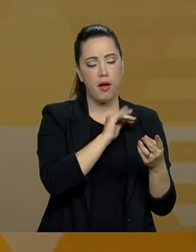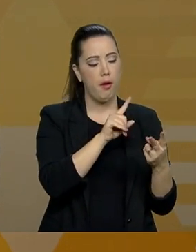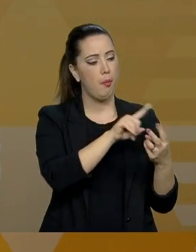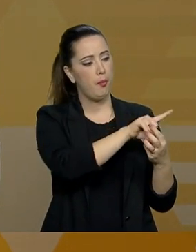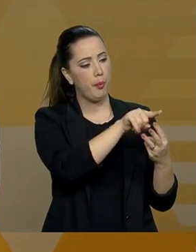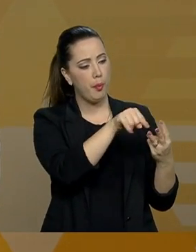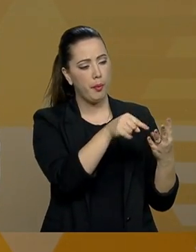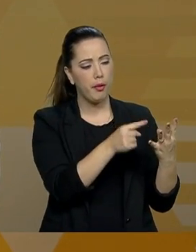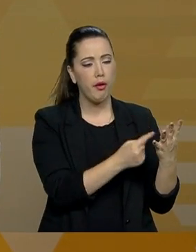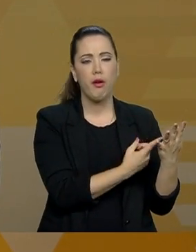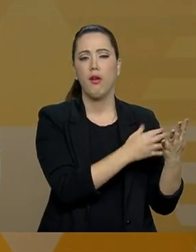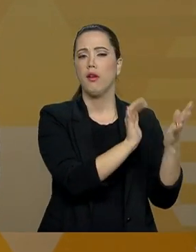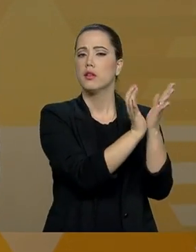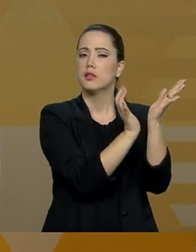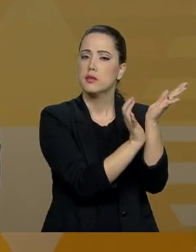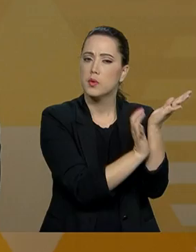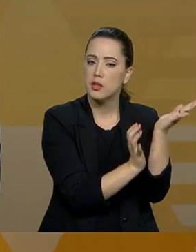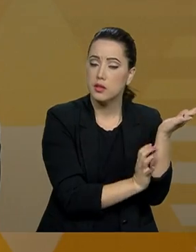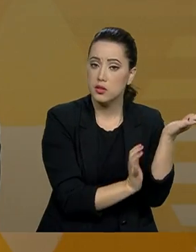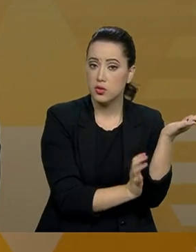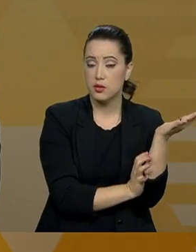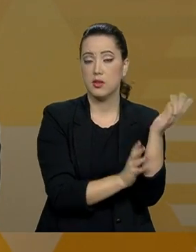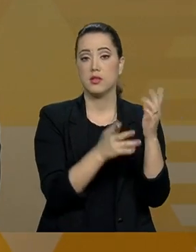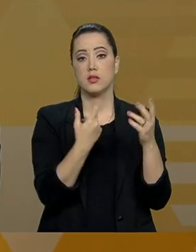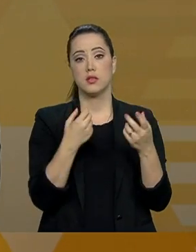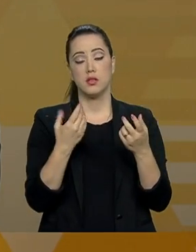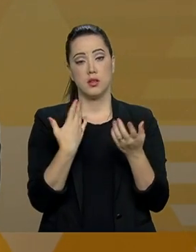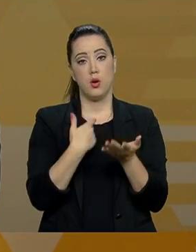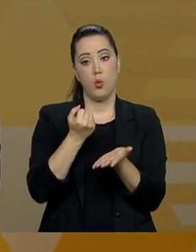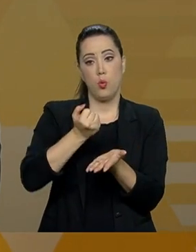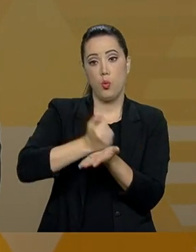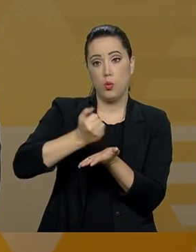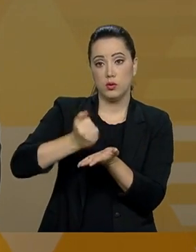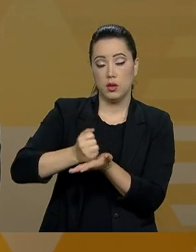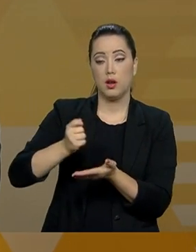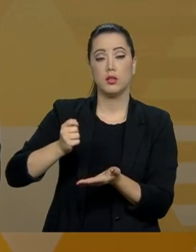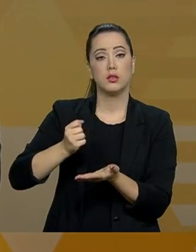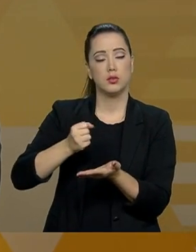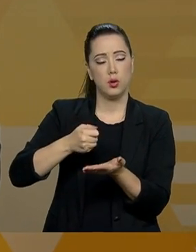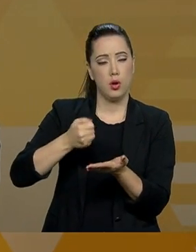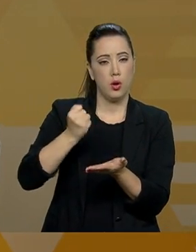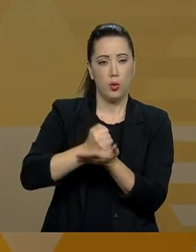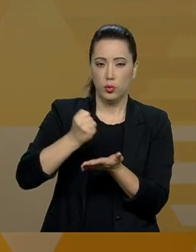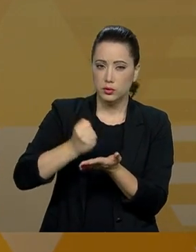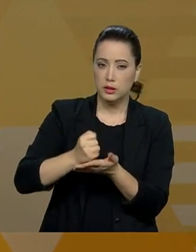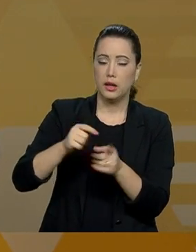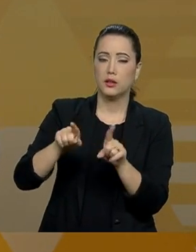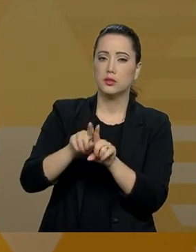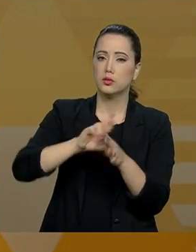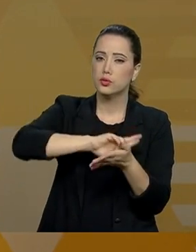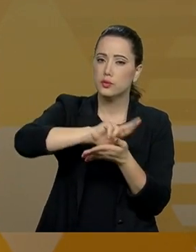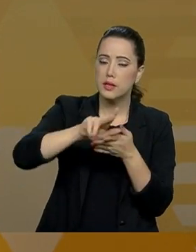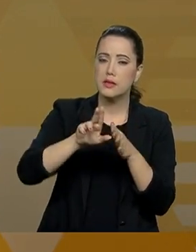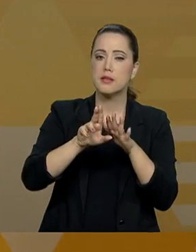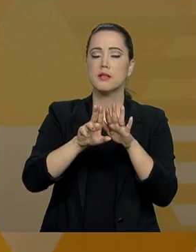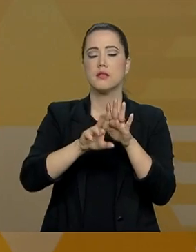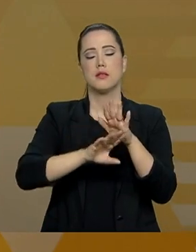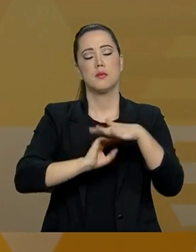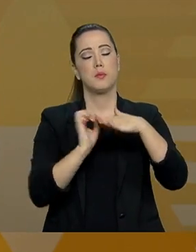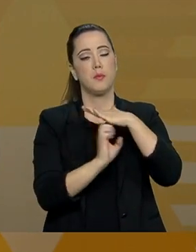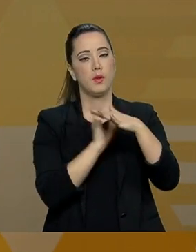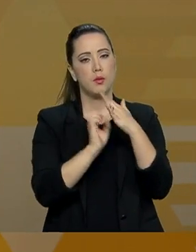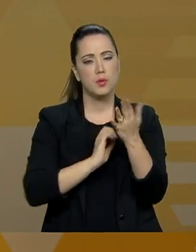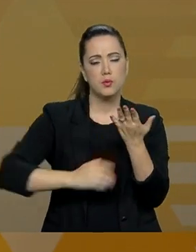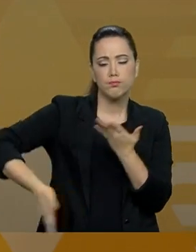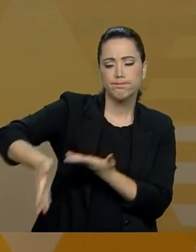abertura econômica, com a privatização de parte das nossas empresas estatais. Então, esse é um processo que eu chamo de círculo